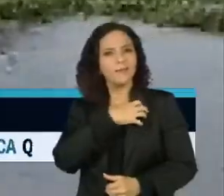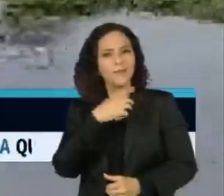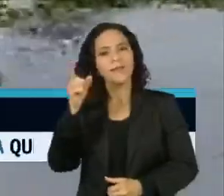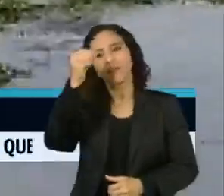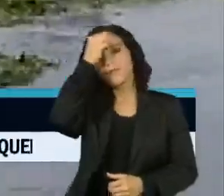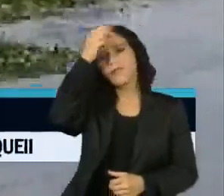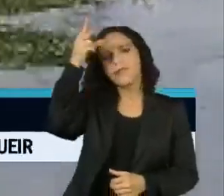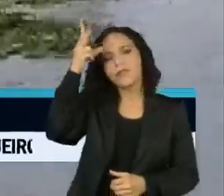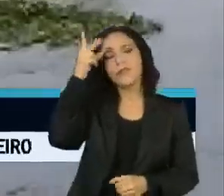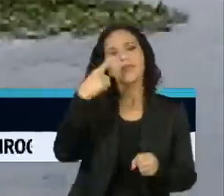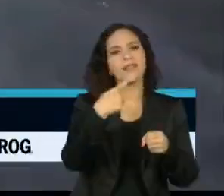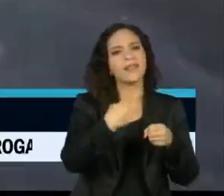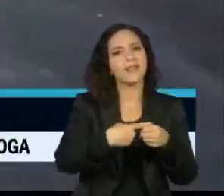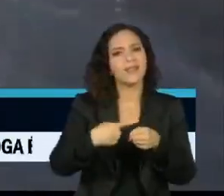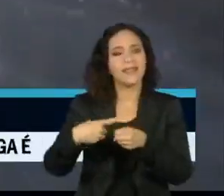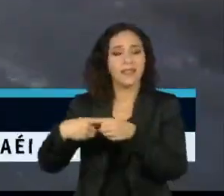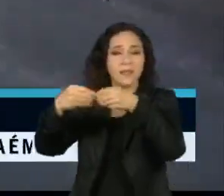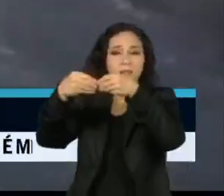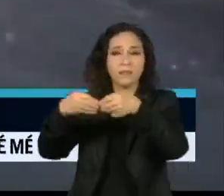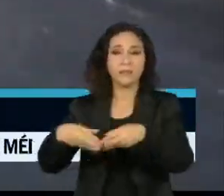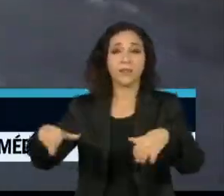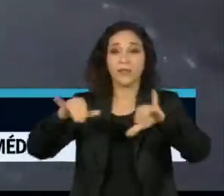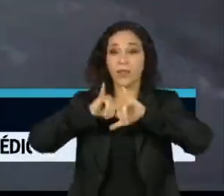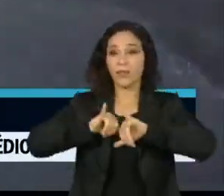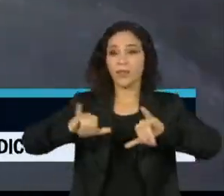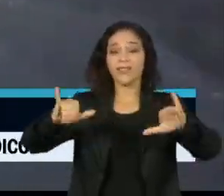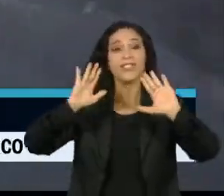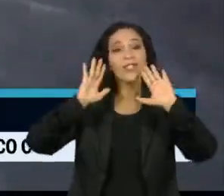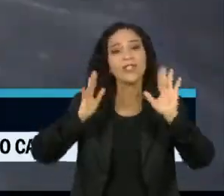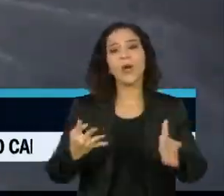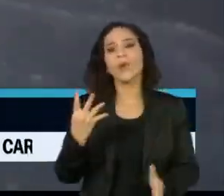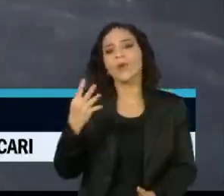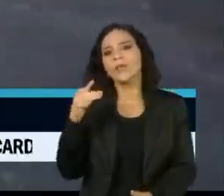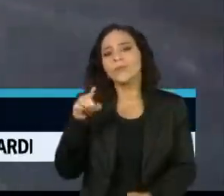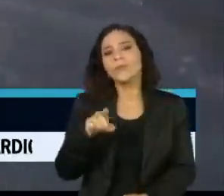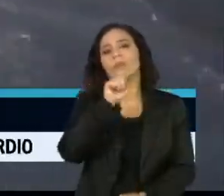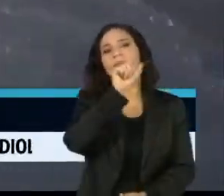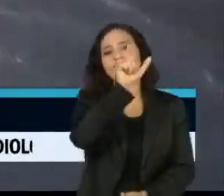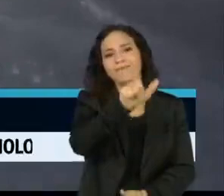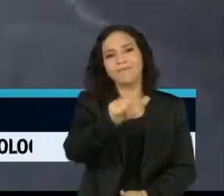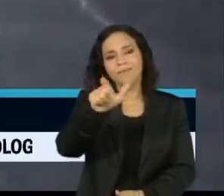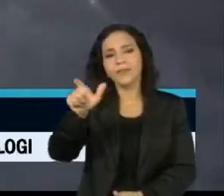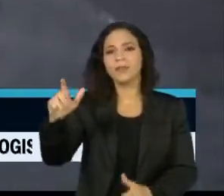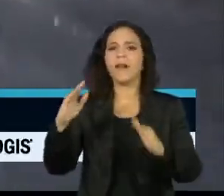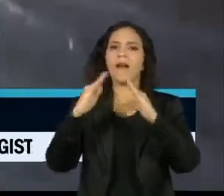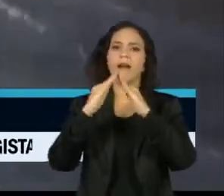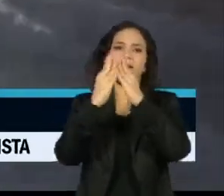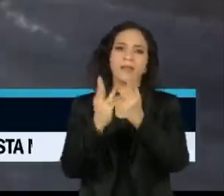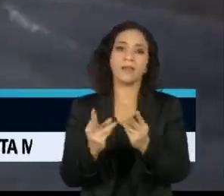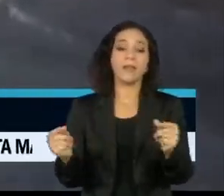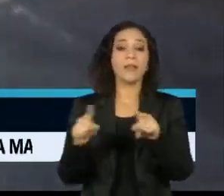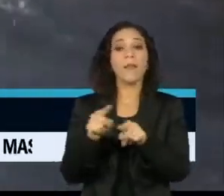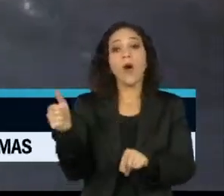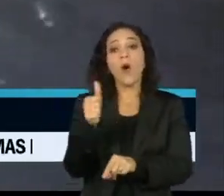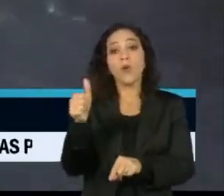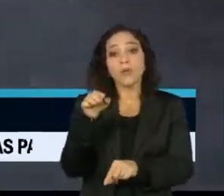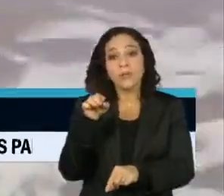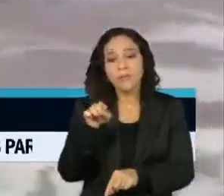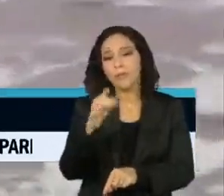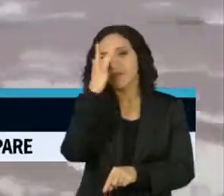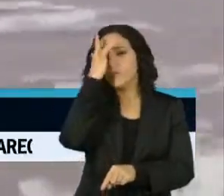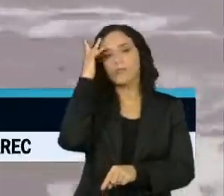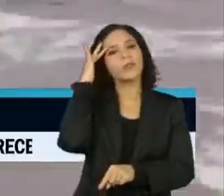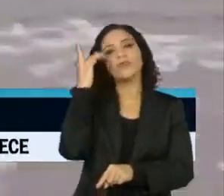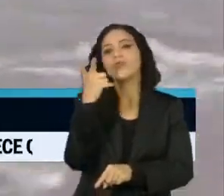prefeituras das cidades atingidas informam que são mais de 4 mil desabrigados e aproximadamente 11 mil desalojados.